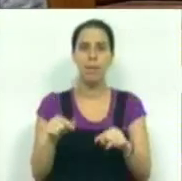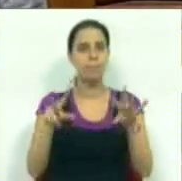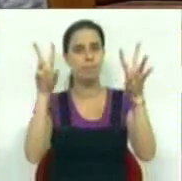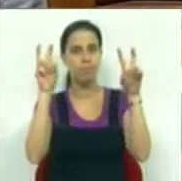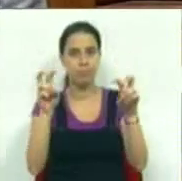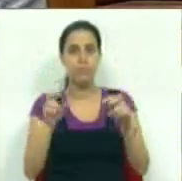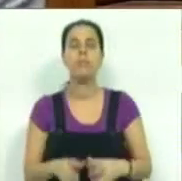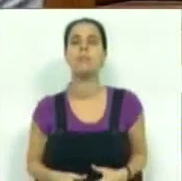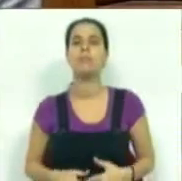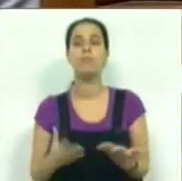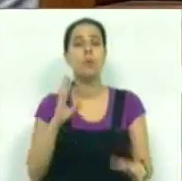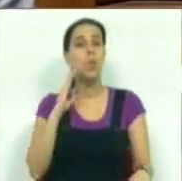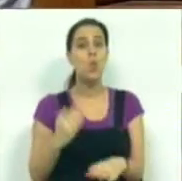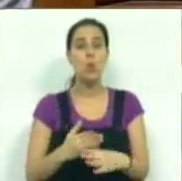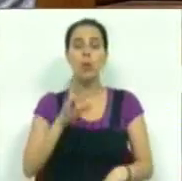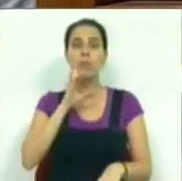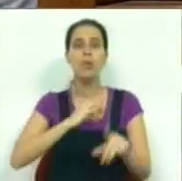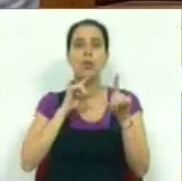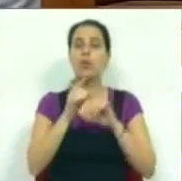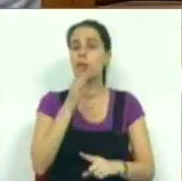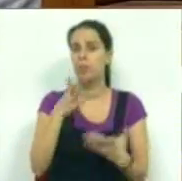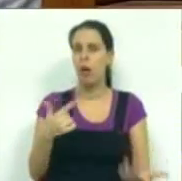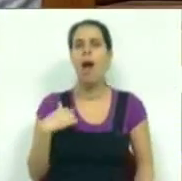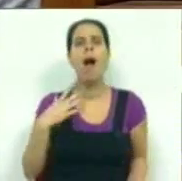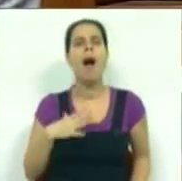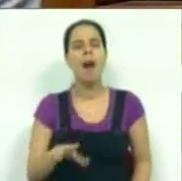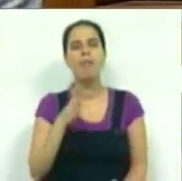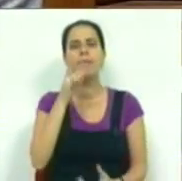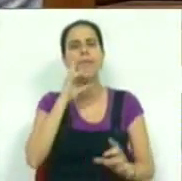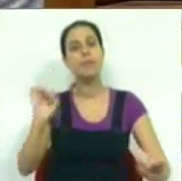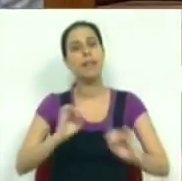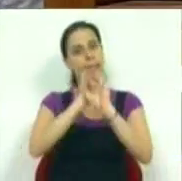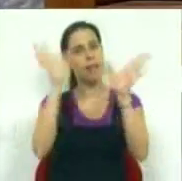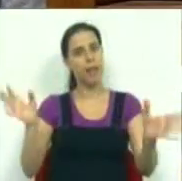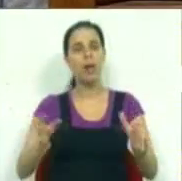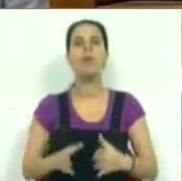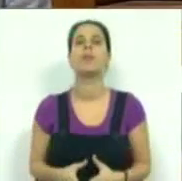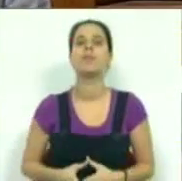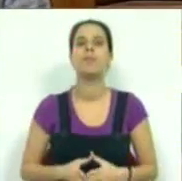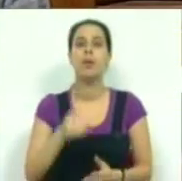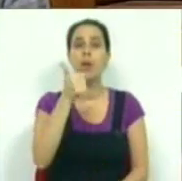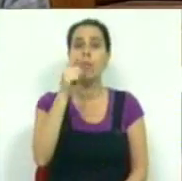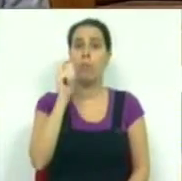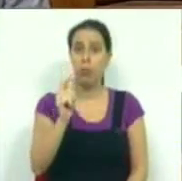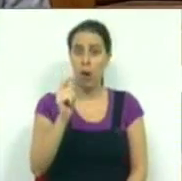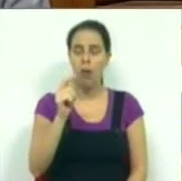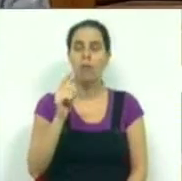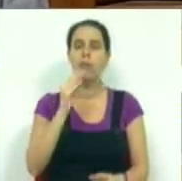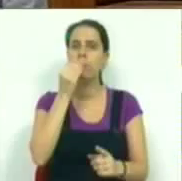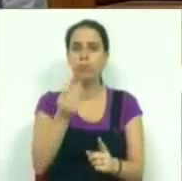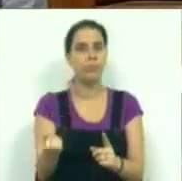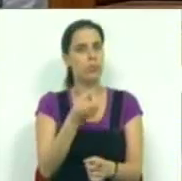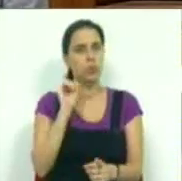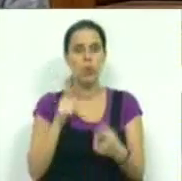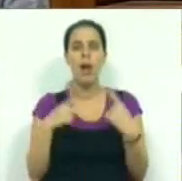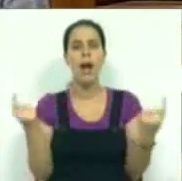matéria. Por último, senhoras e senhores deputados, gostava de deixar claro o seguinte. O Bloco de Esquerda condena